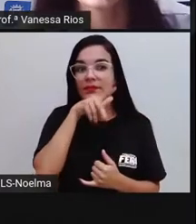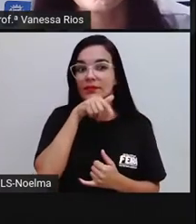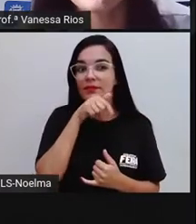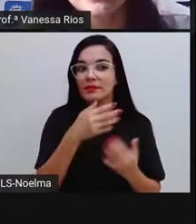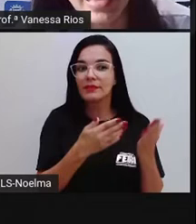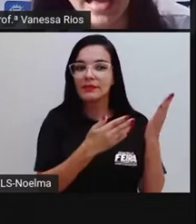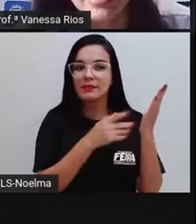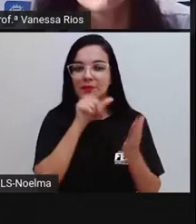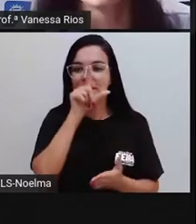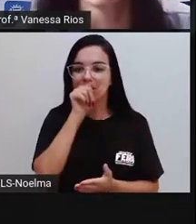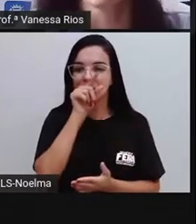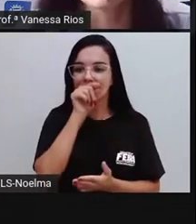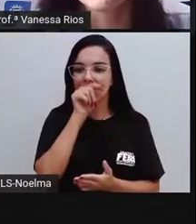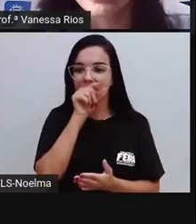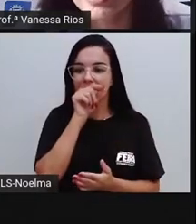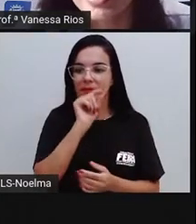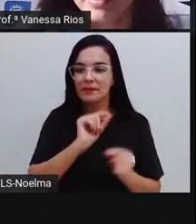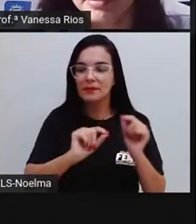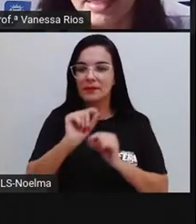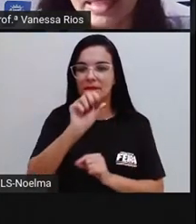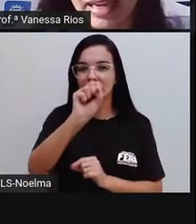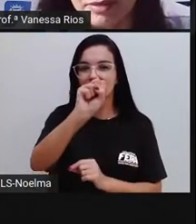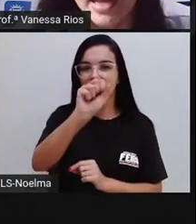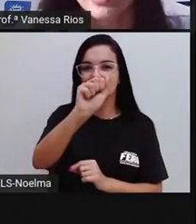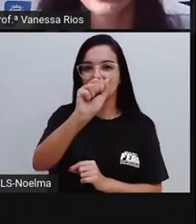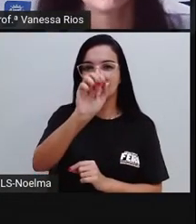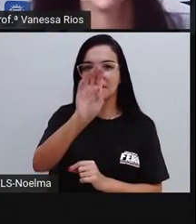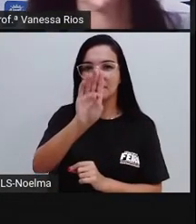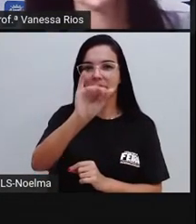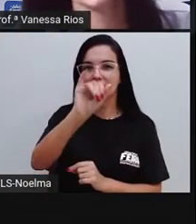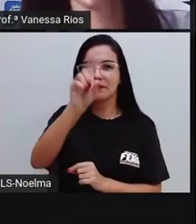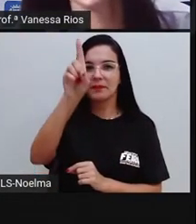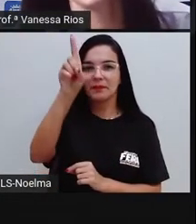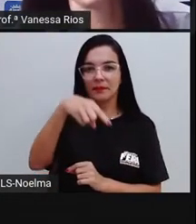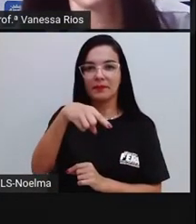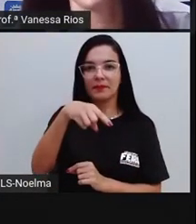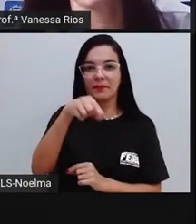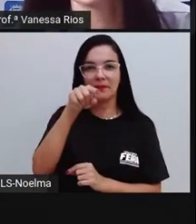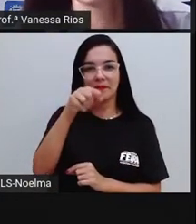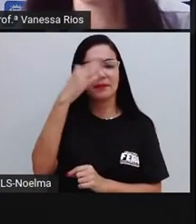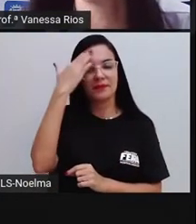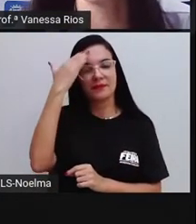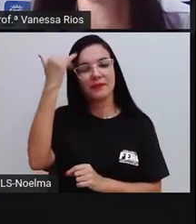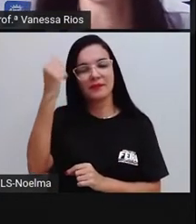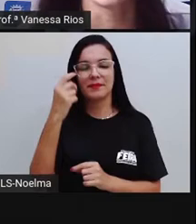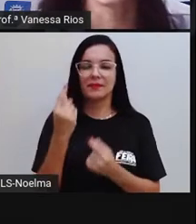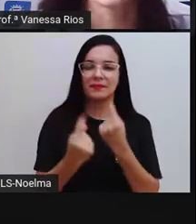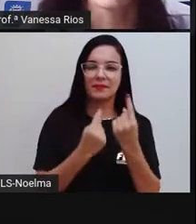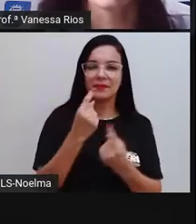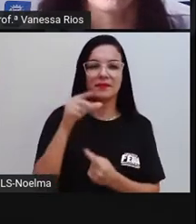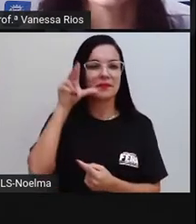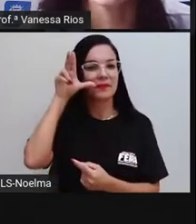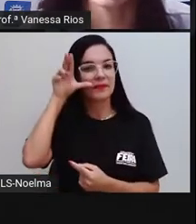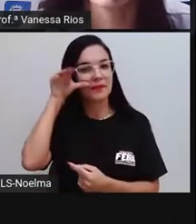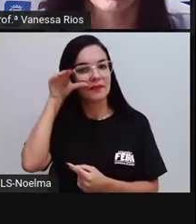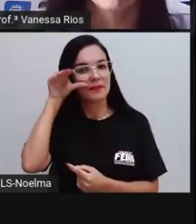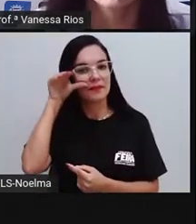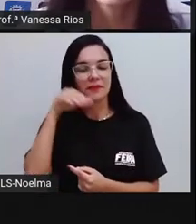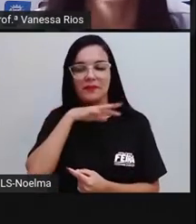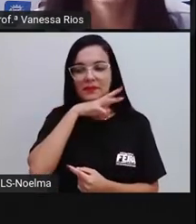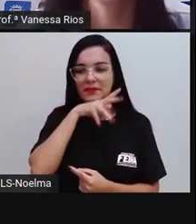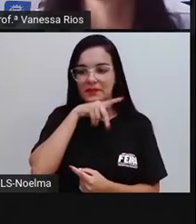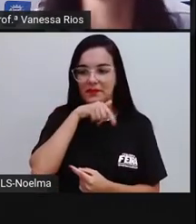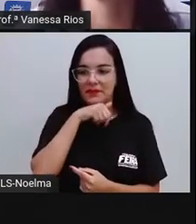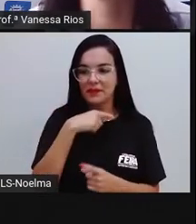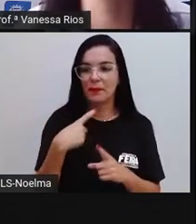o Sabiá. Você sabia, não é? A prova vai passar um vídeo agora com algumas curiosidades sobre esse animal,